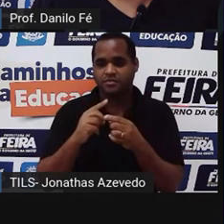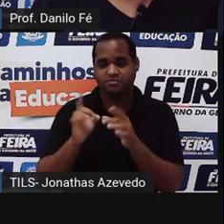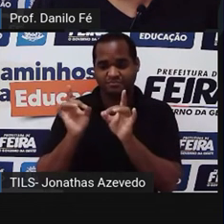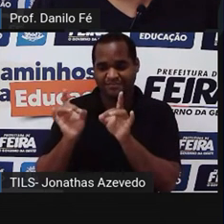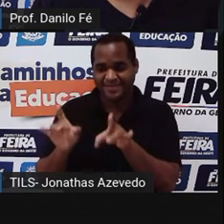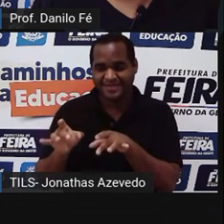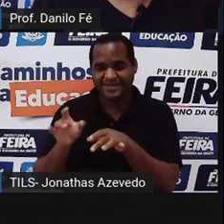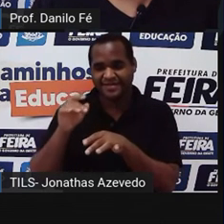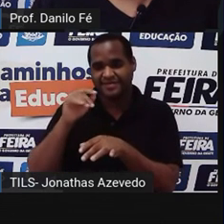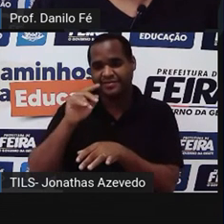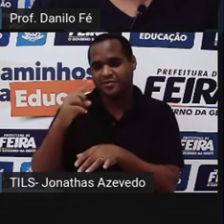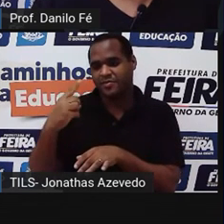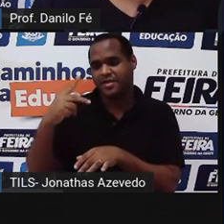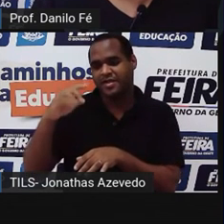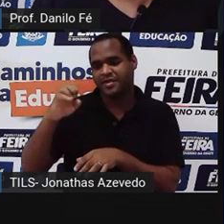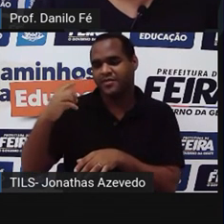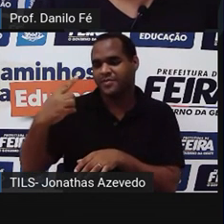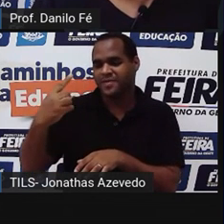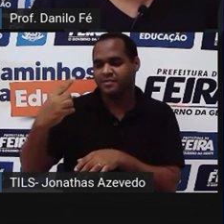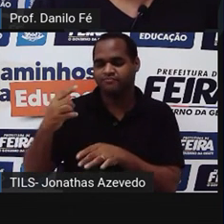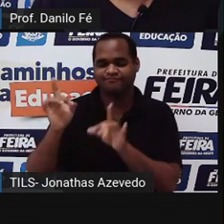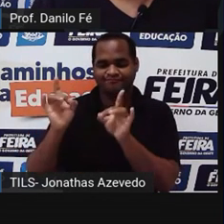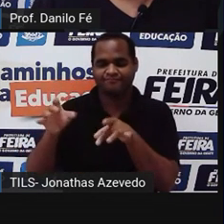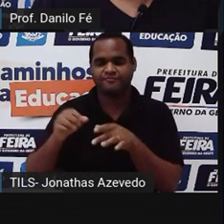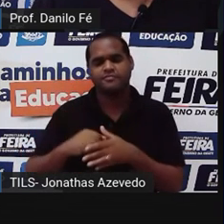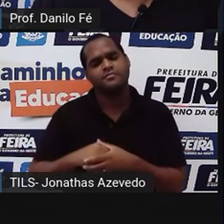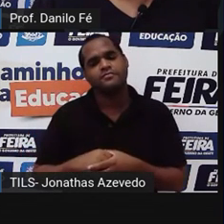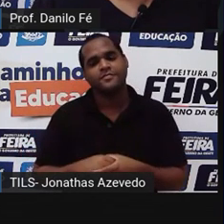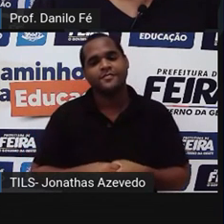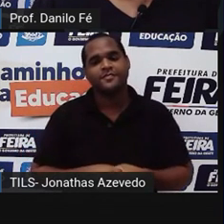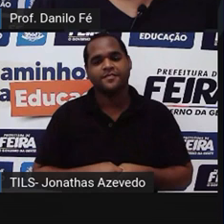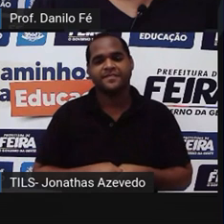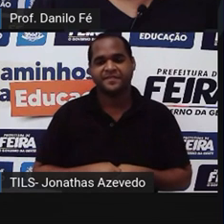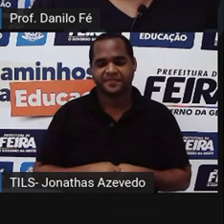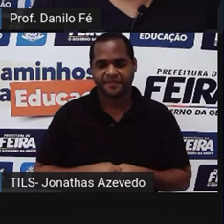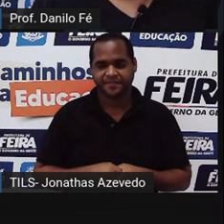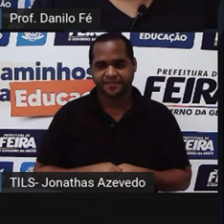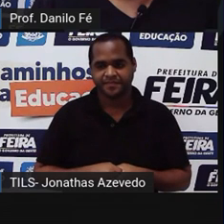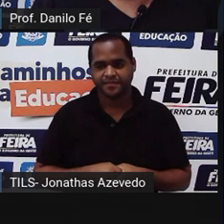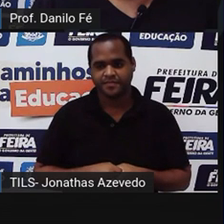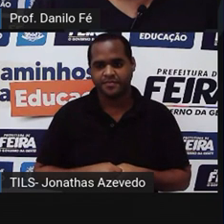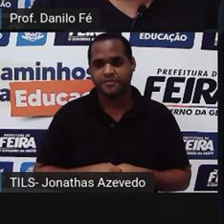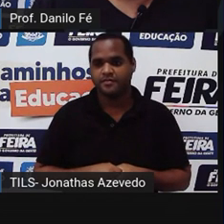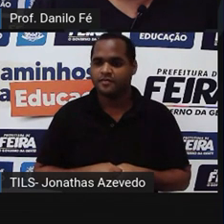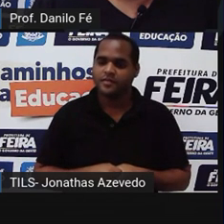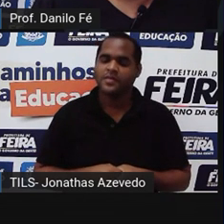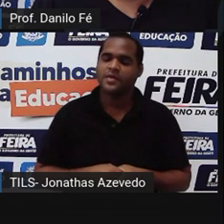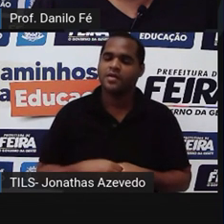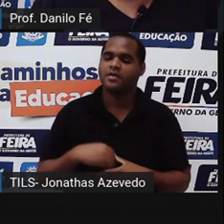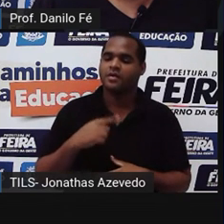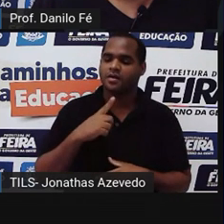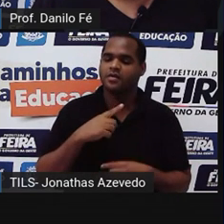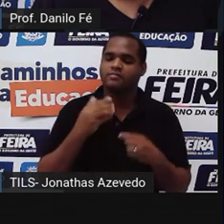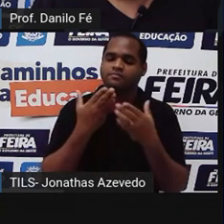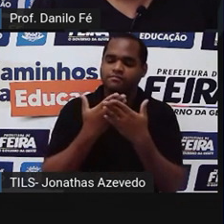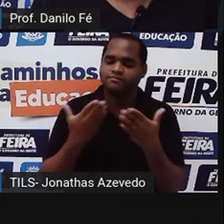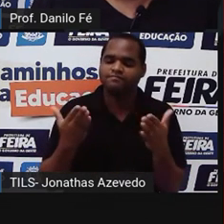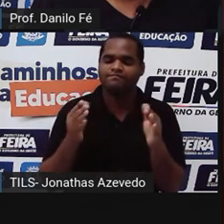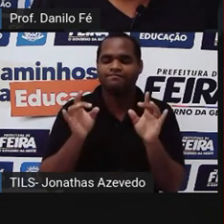de Dom Pedro I. Gente, eu vou me despedindo por aqui.